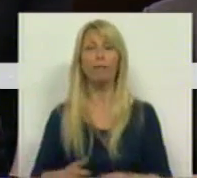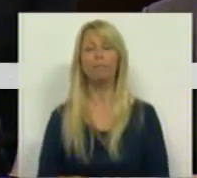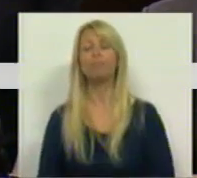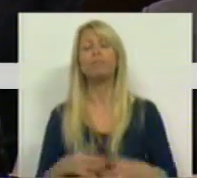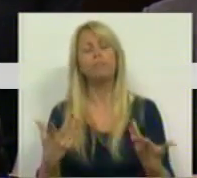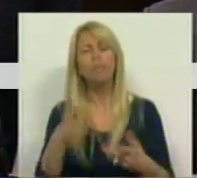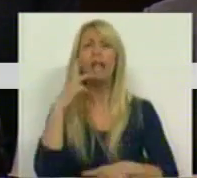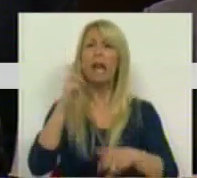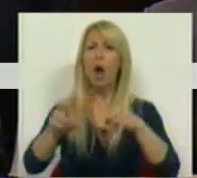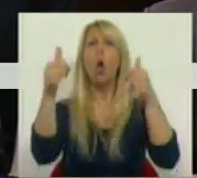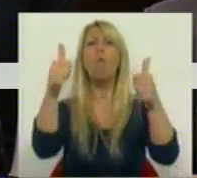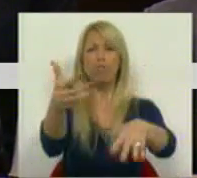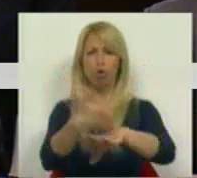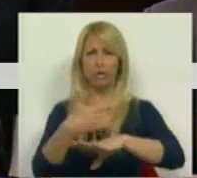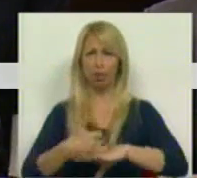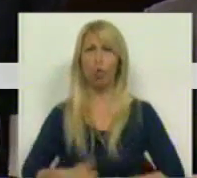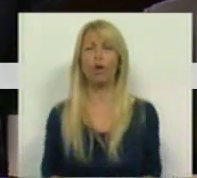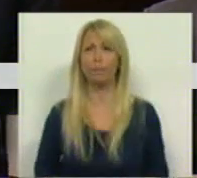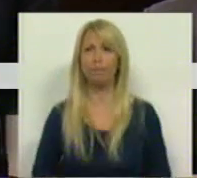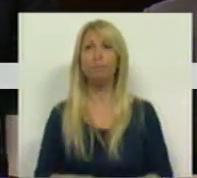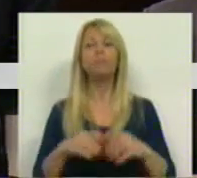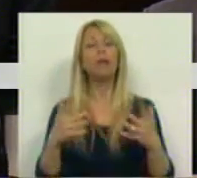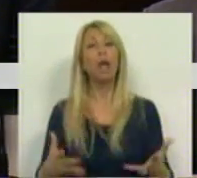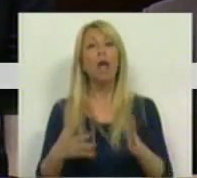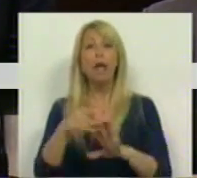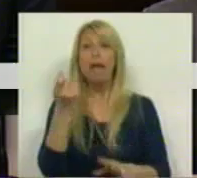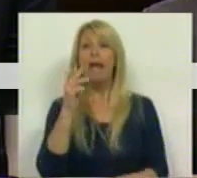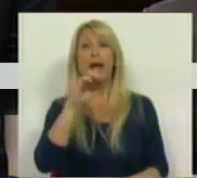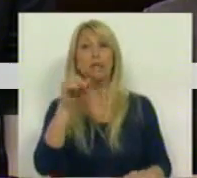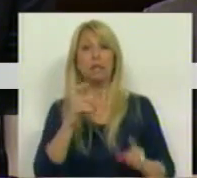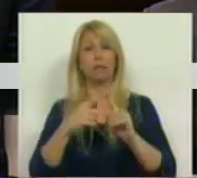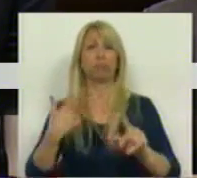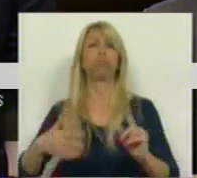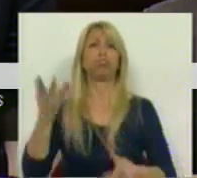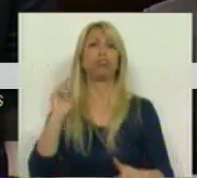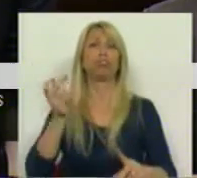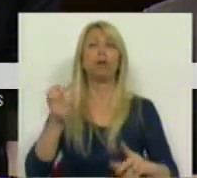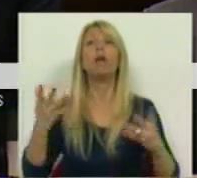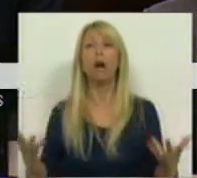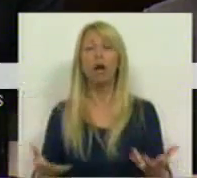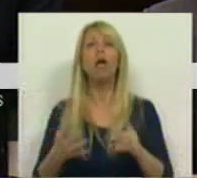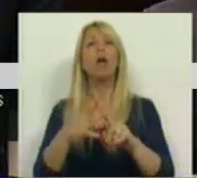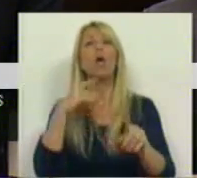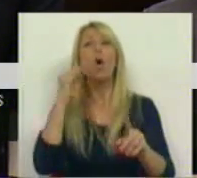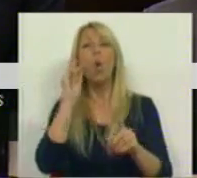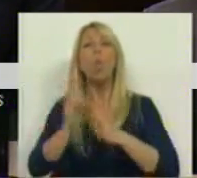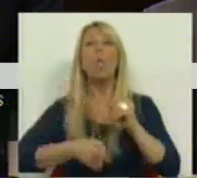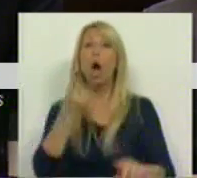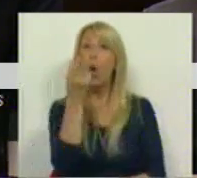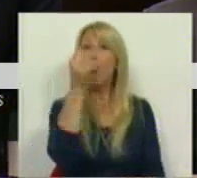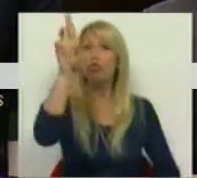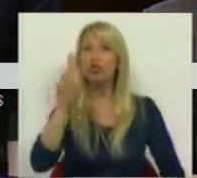setor. A ERS, ao longo dos últimos anos, fez um conjunto de recomendações sobre qual deveria ser o custo de cada